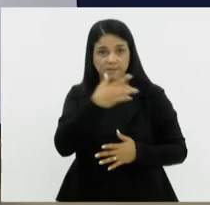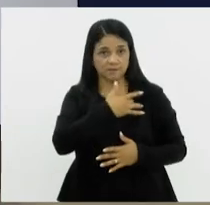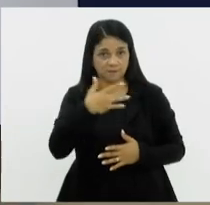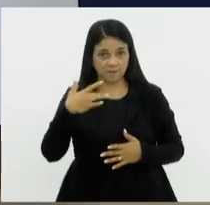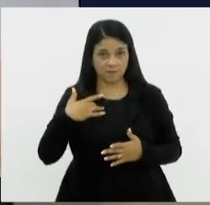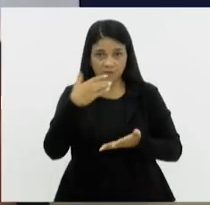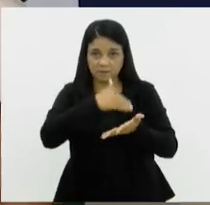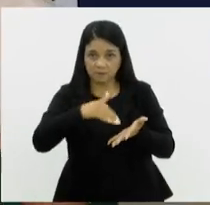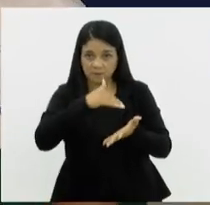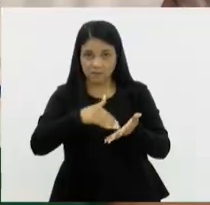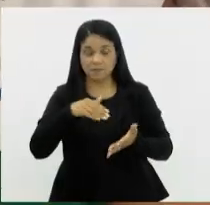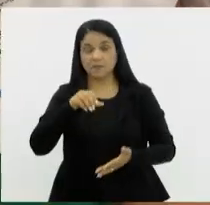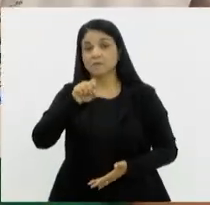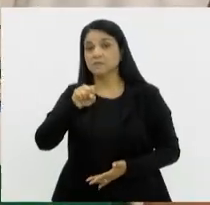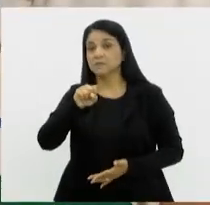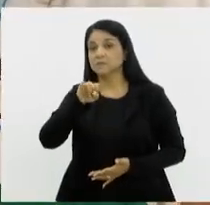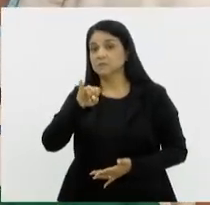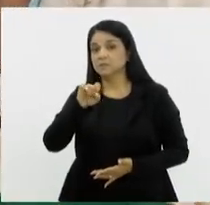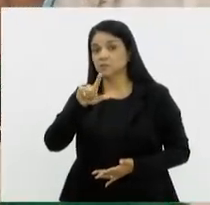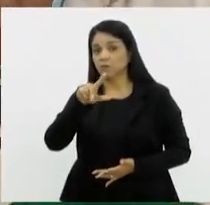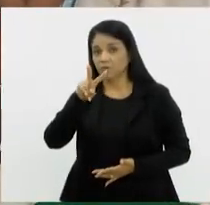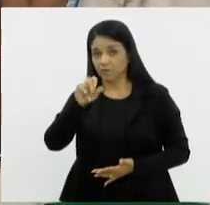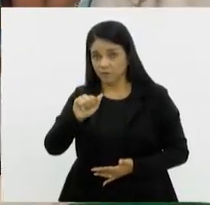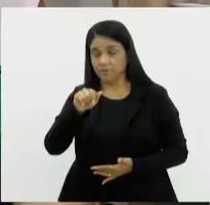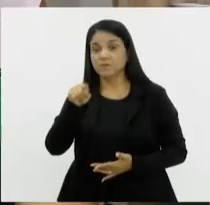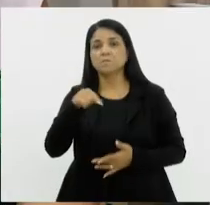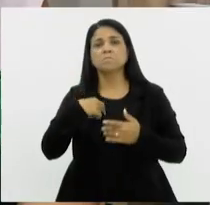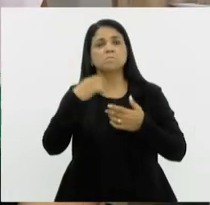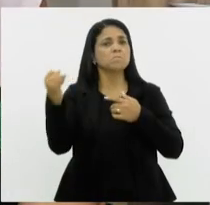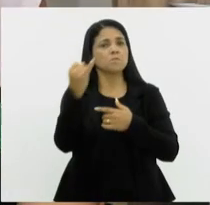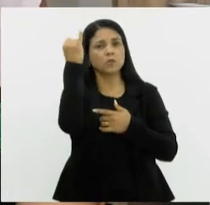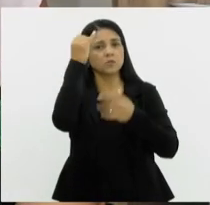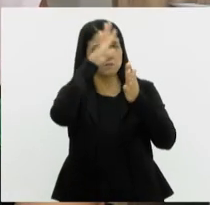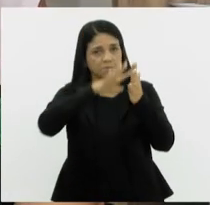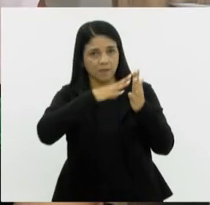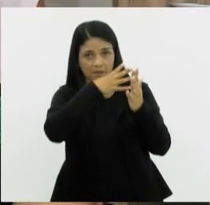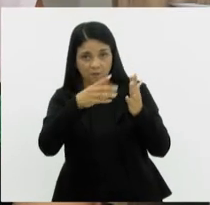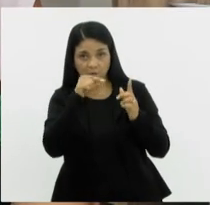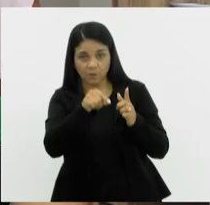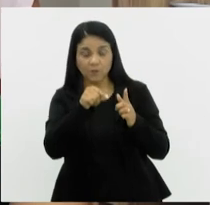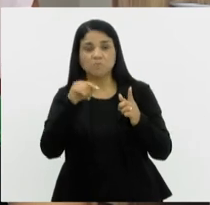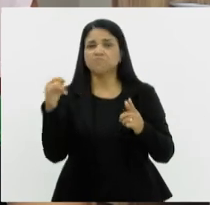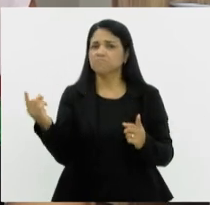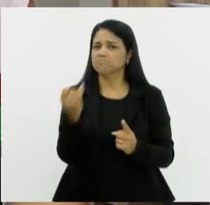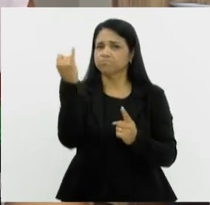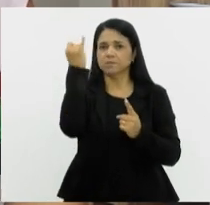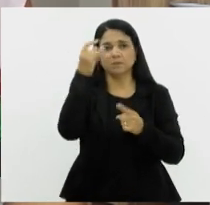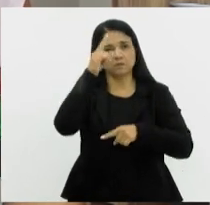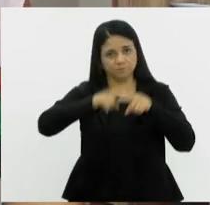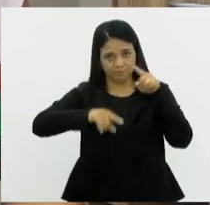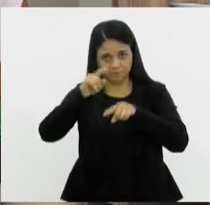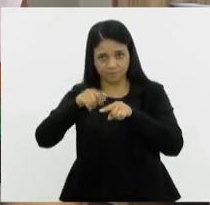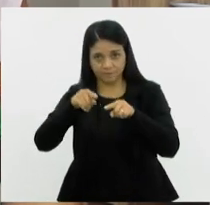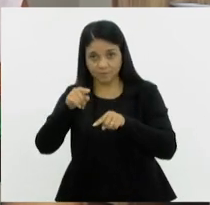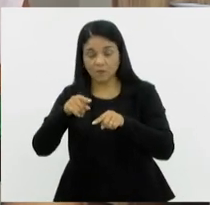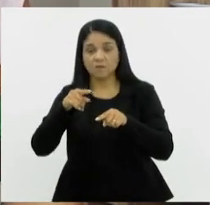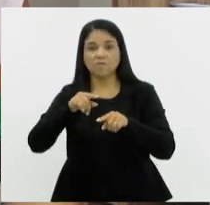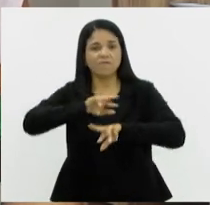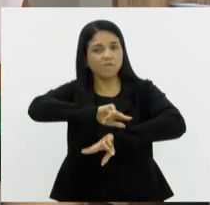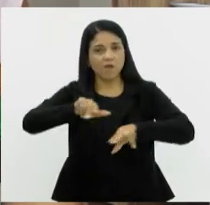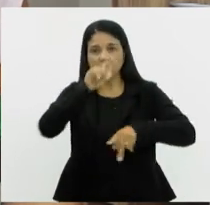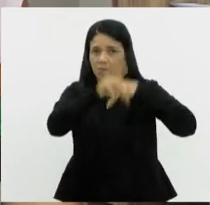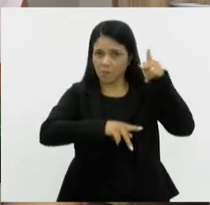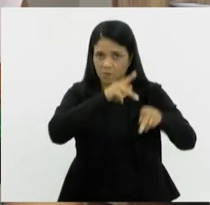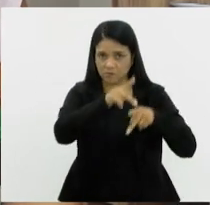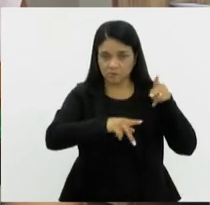Secretaria, Silvia Carvalho, explica a importância do painel. Essa é uma ferramenta que serve para diferentes públicos. A população, de forma geral,